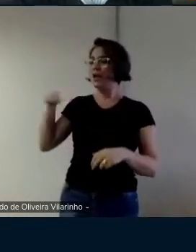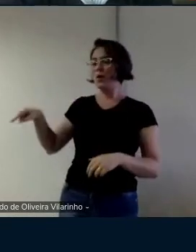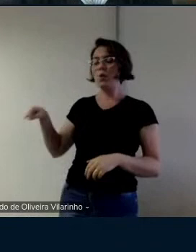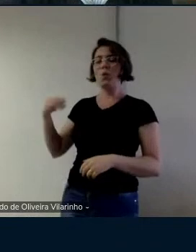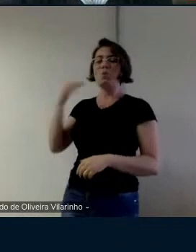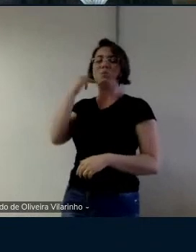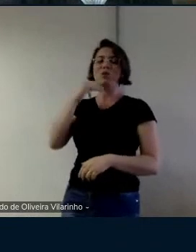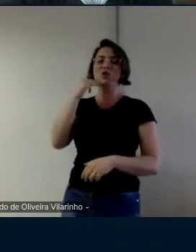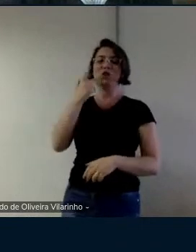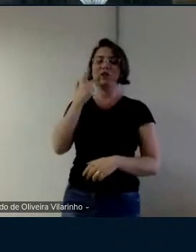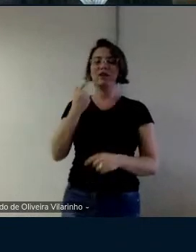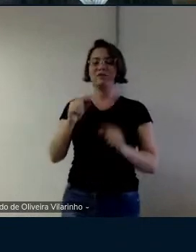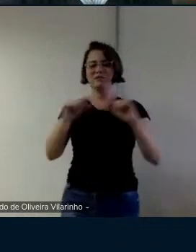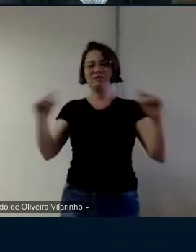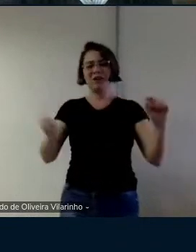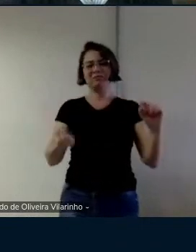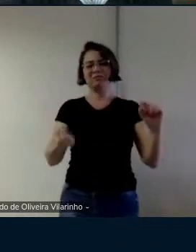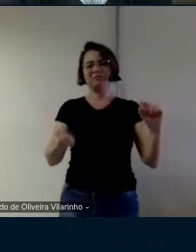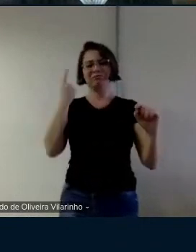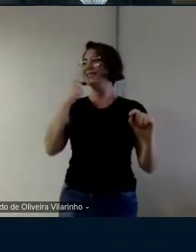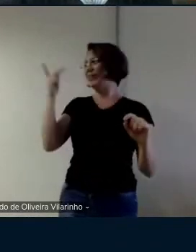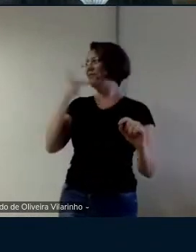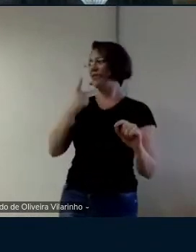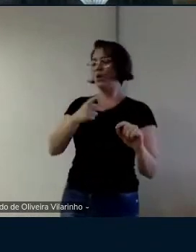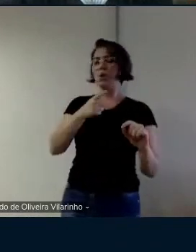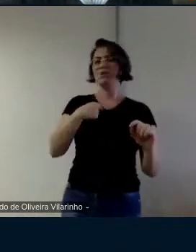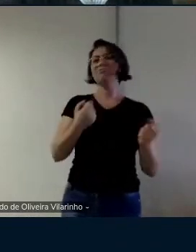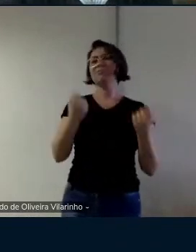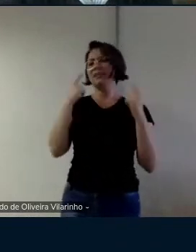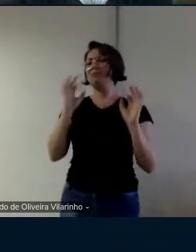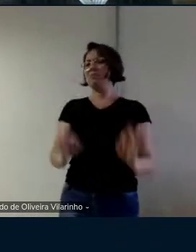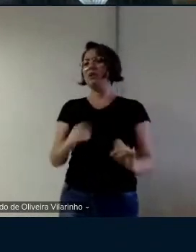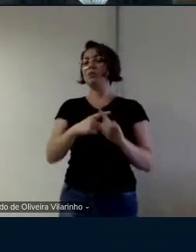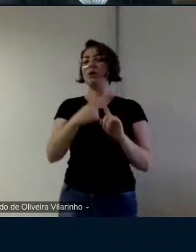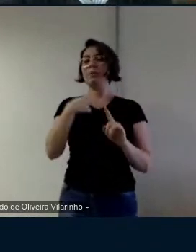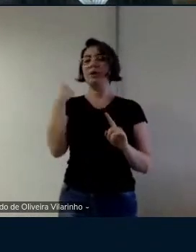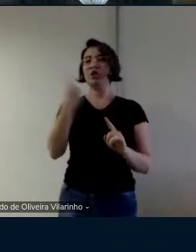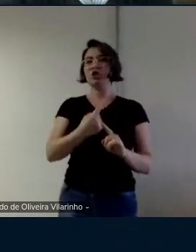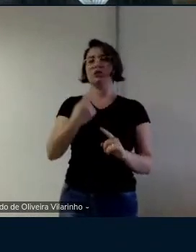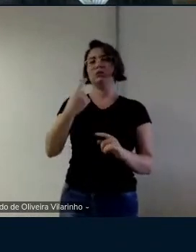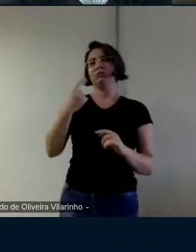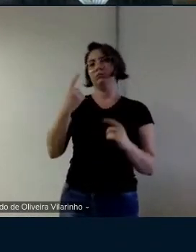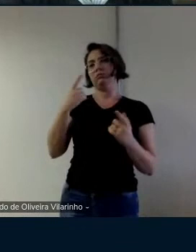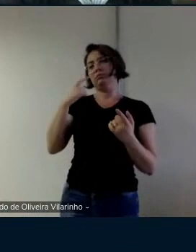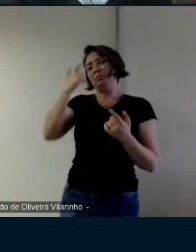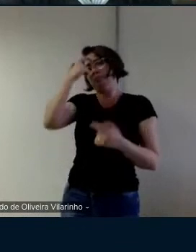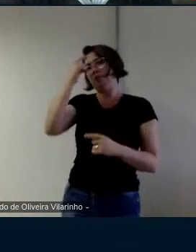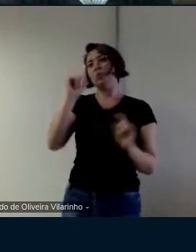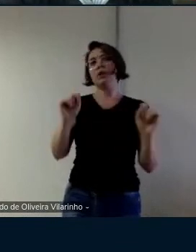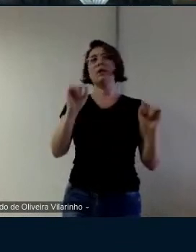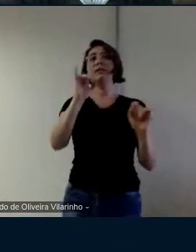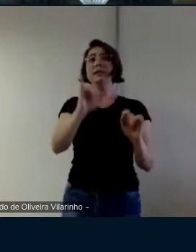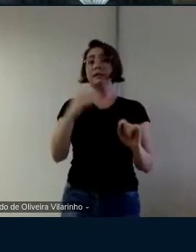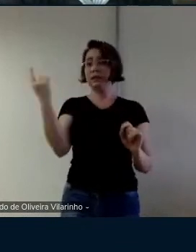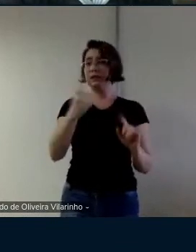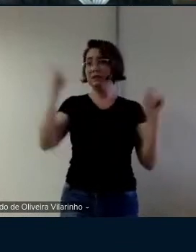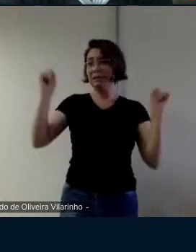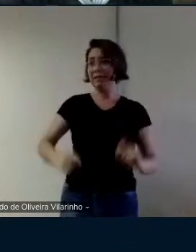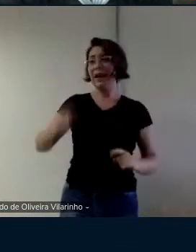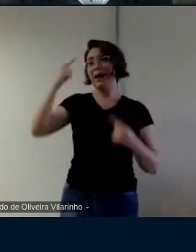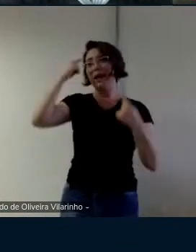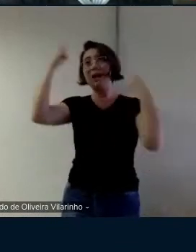naquela frase deve ter alguma coisa estranha mesmo porque pra nós pra você ser criativo você tem de ter